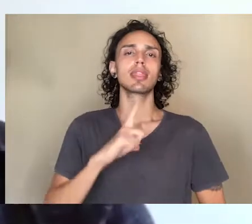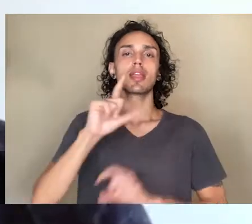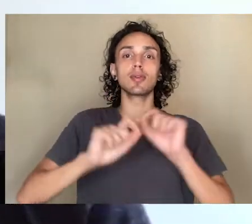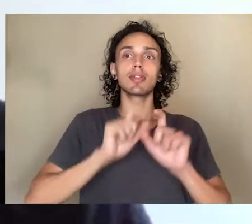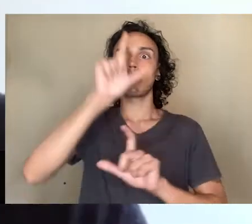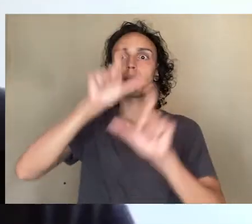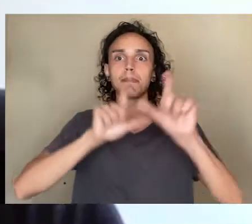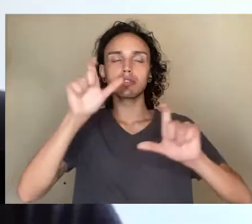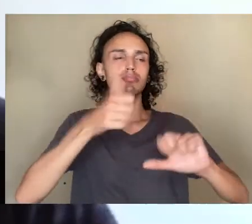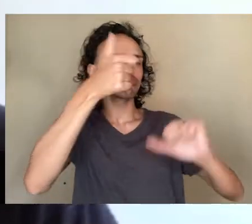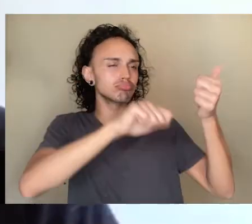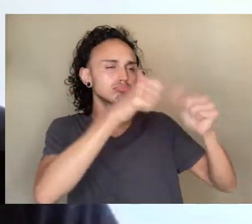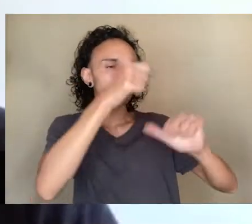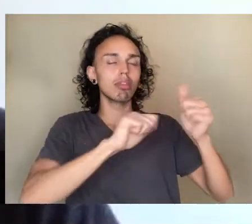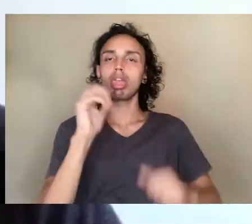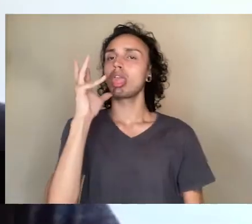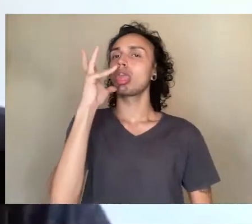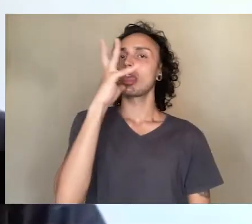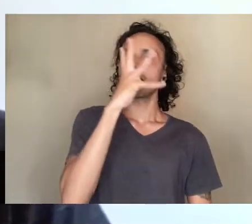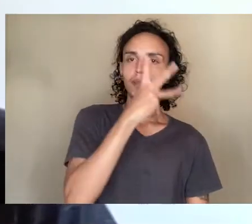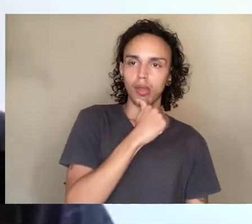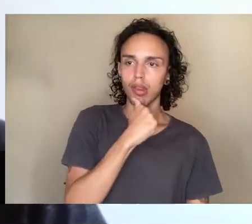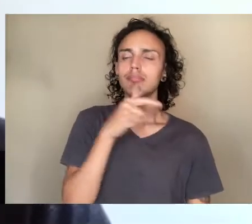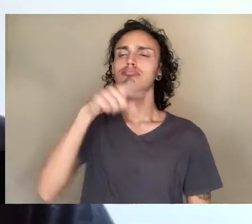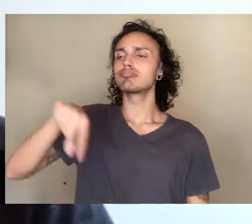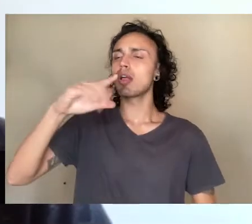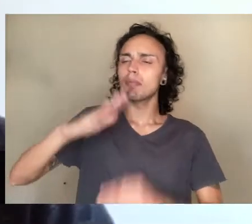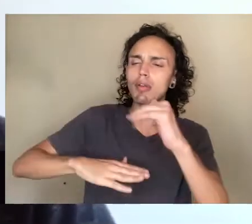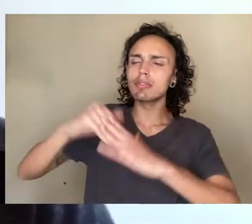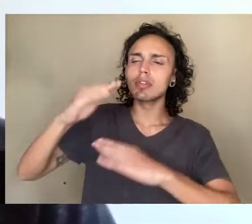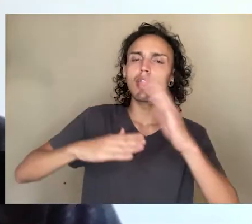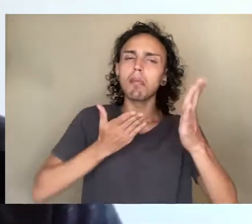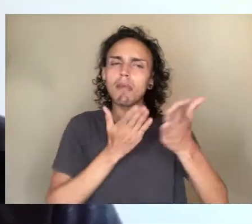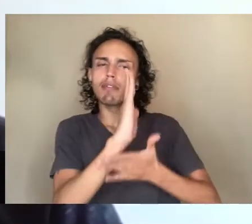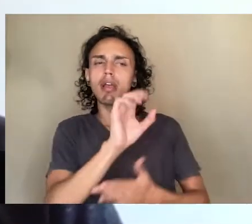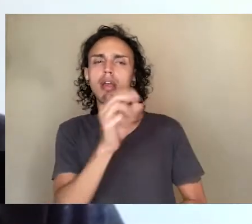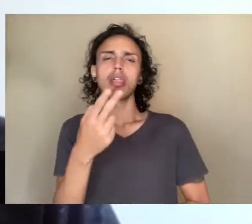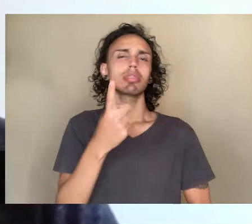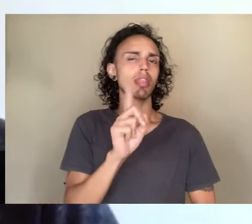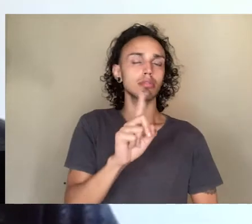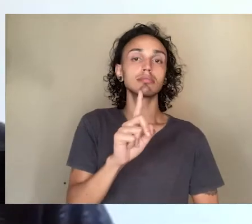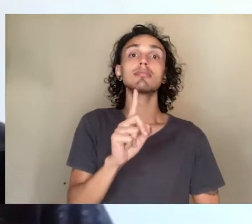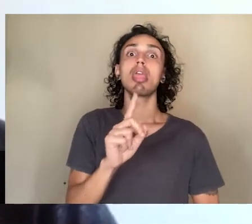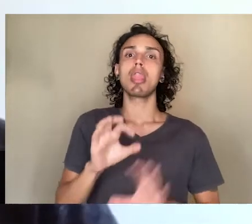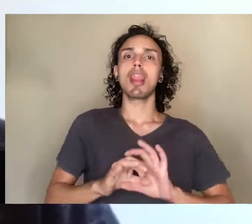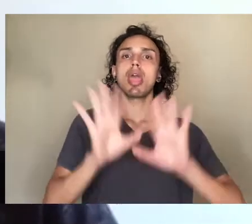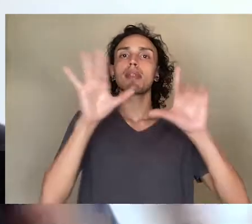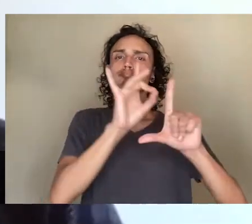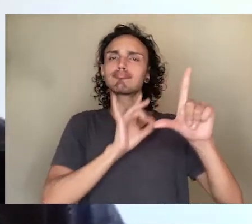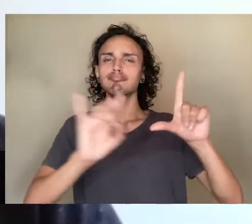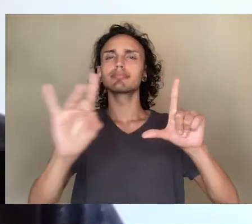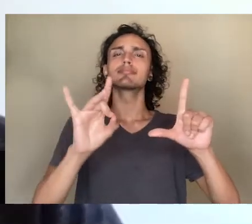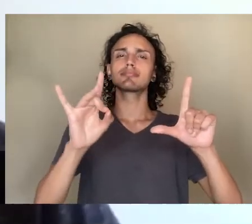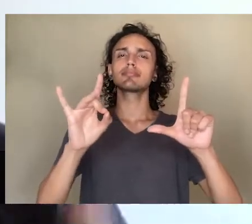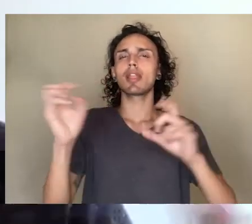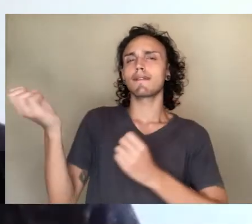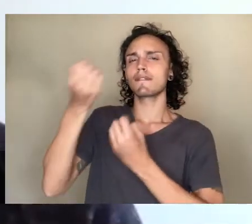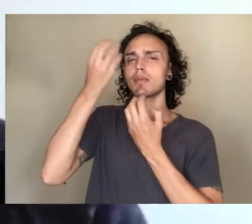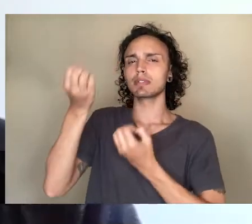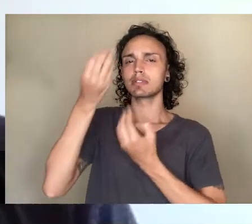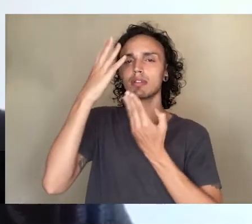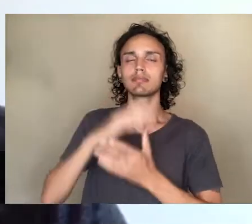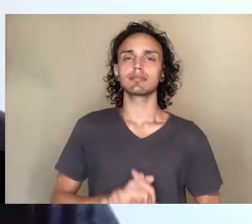tem as revisões por pares, ela demora, ela precisa ter toda uma validação para poder circular na comunidade